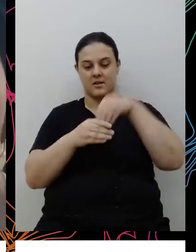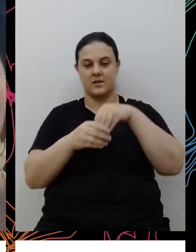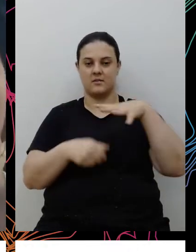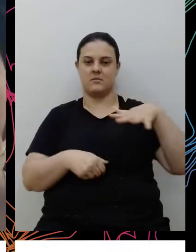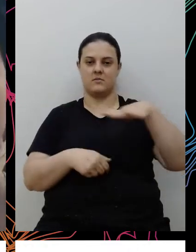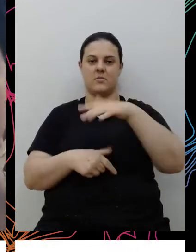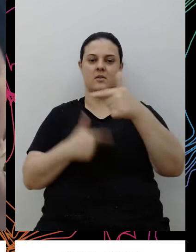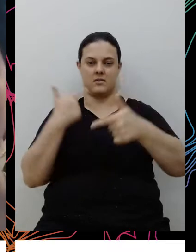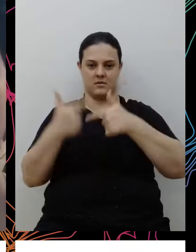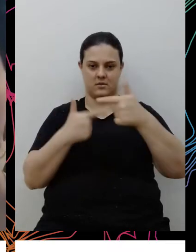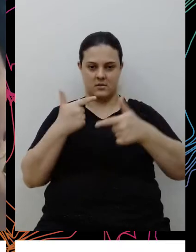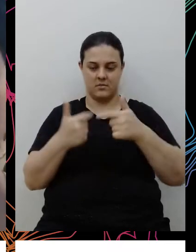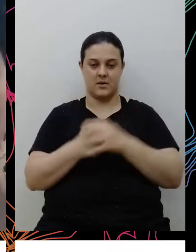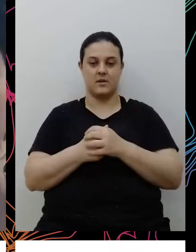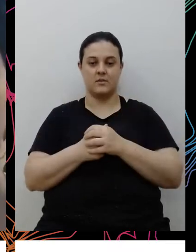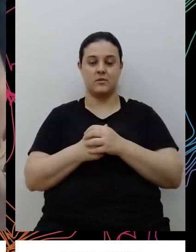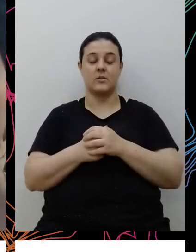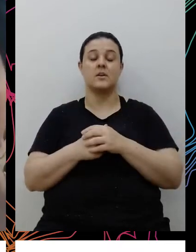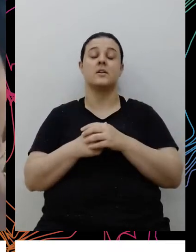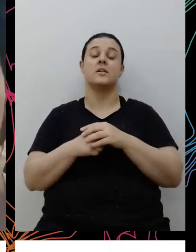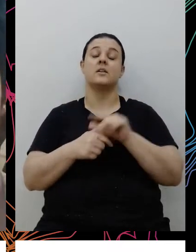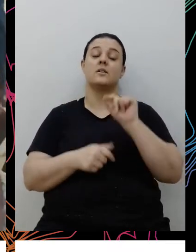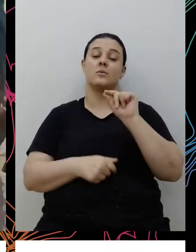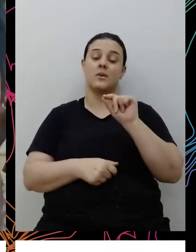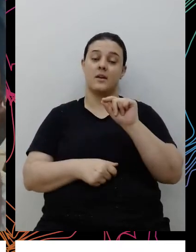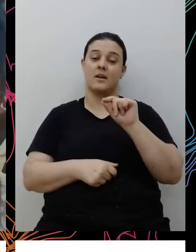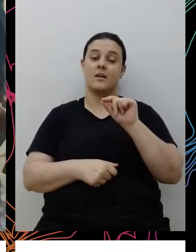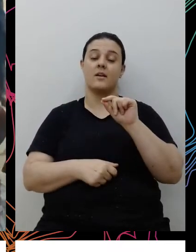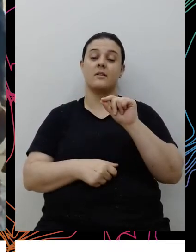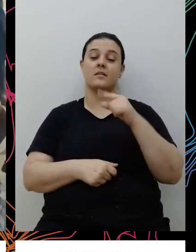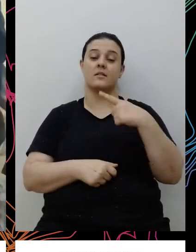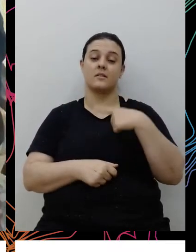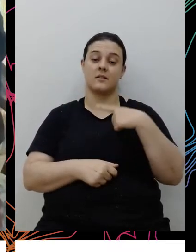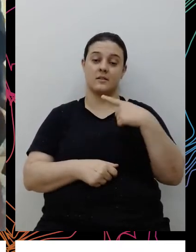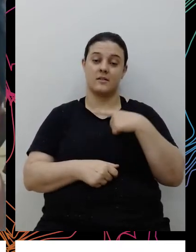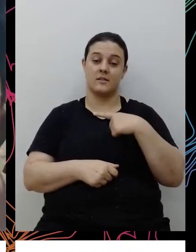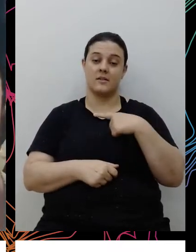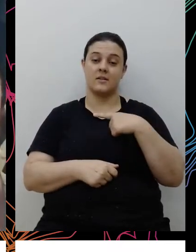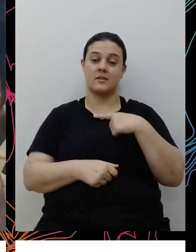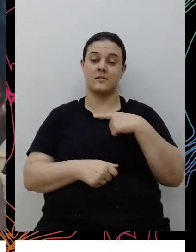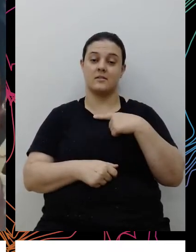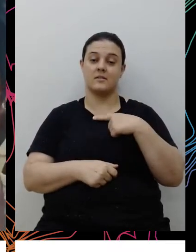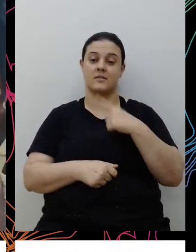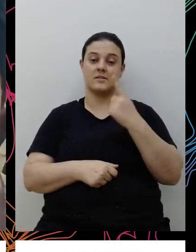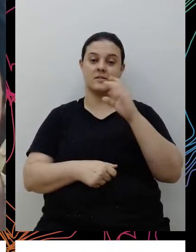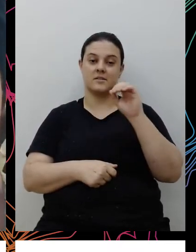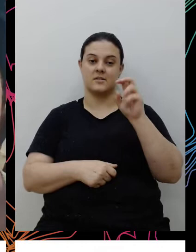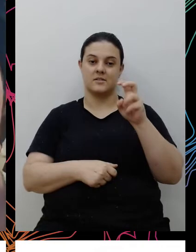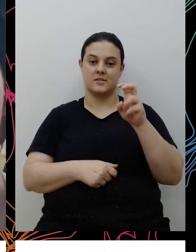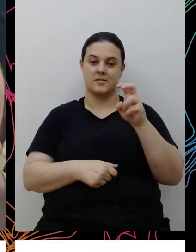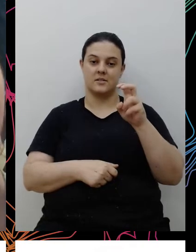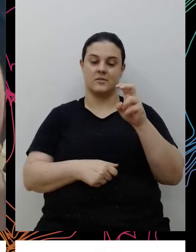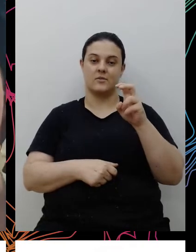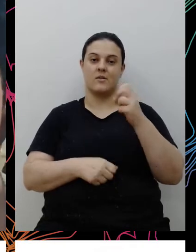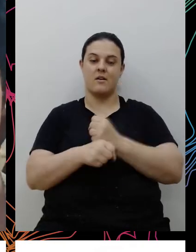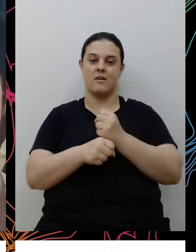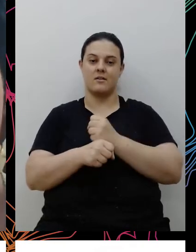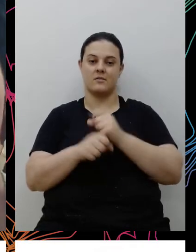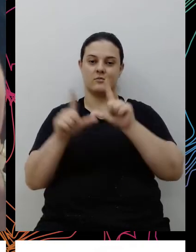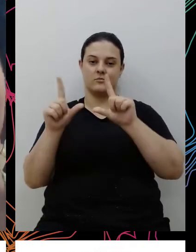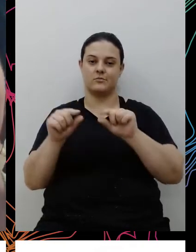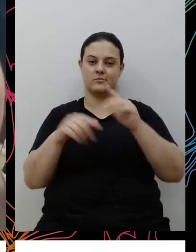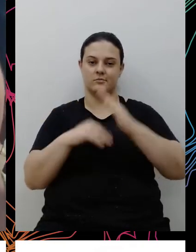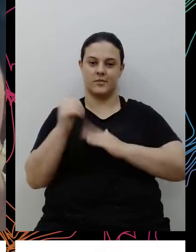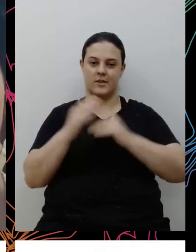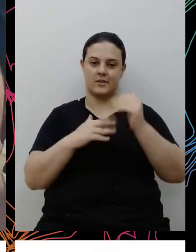de trabalho, que teoricamente aí a gente tem uns 105 anos para reduzir com práticas